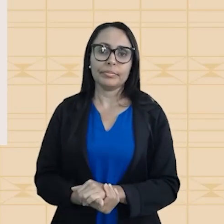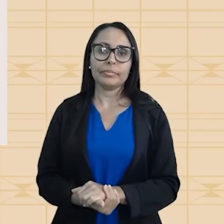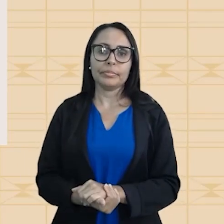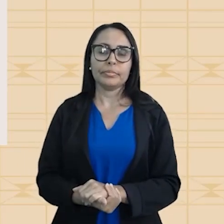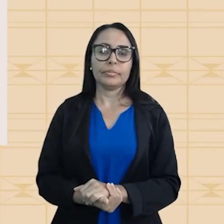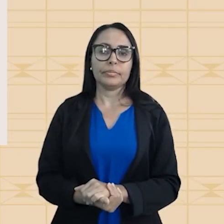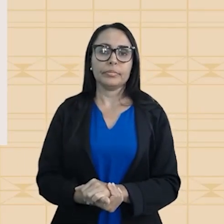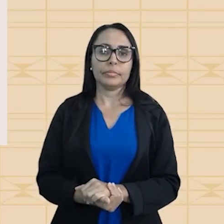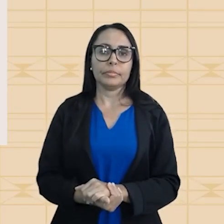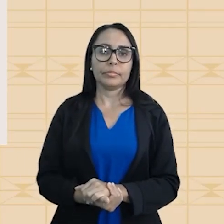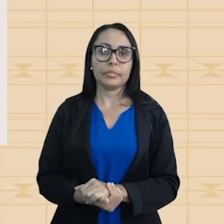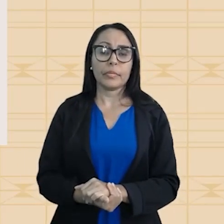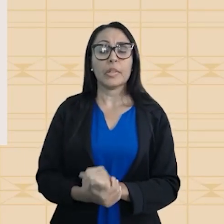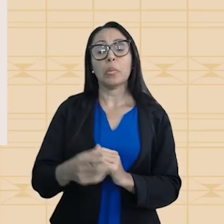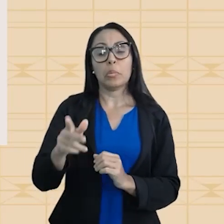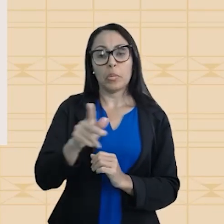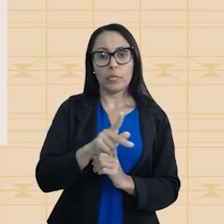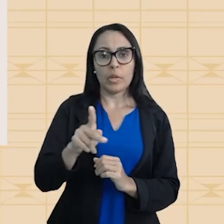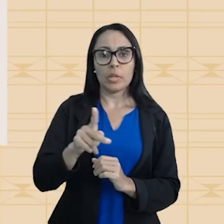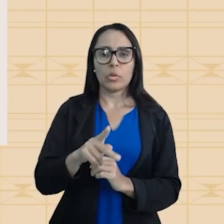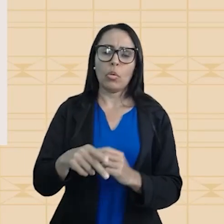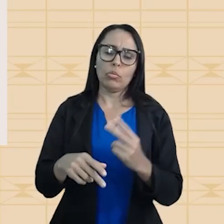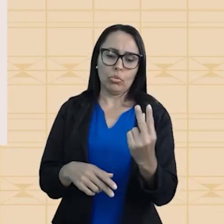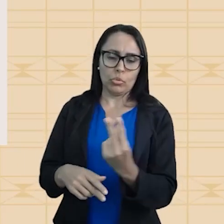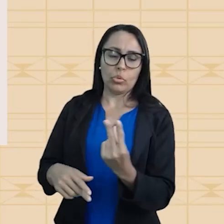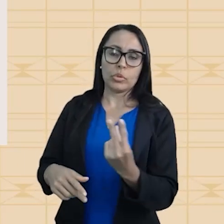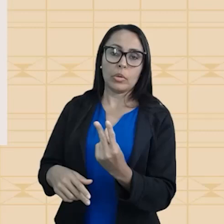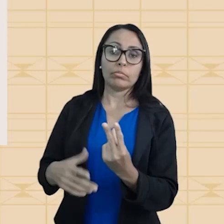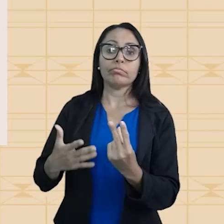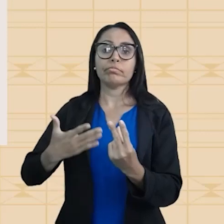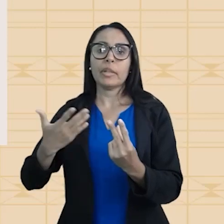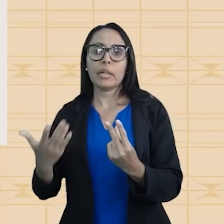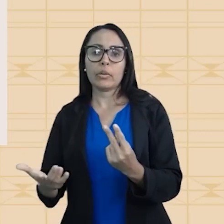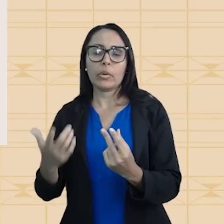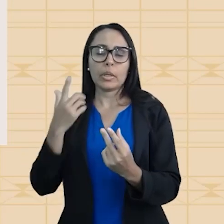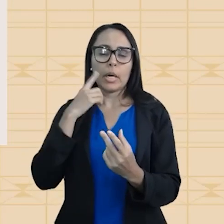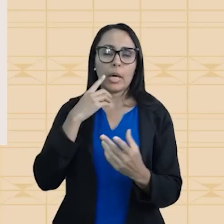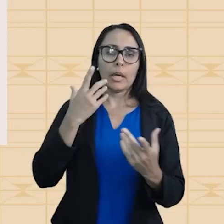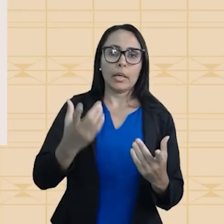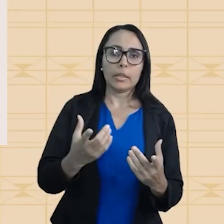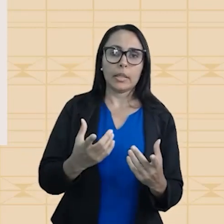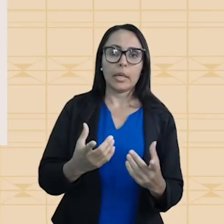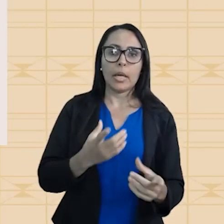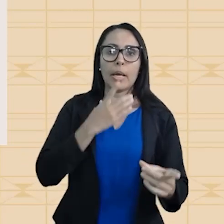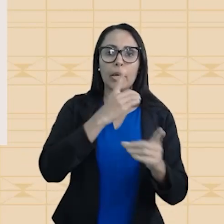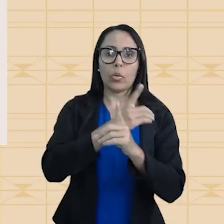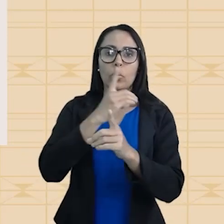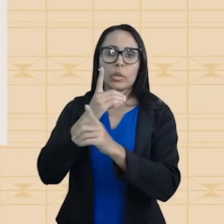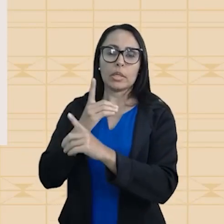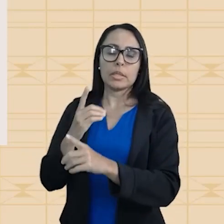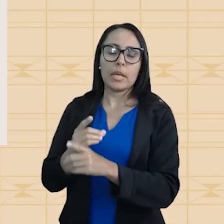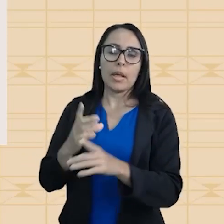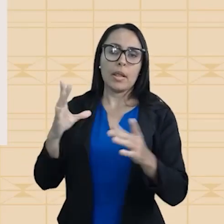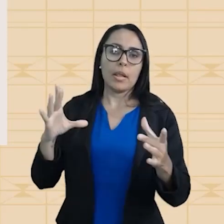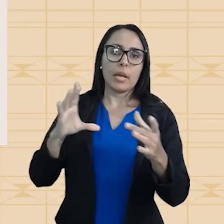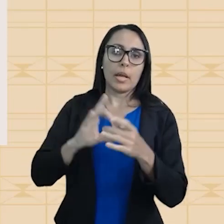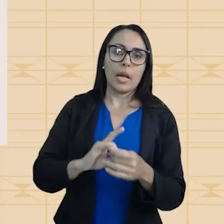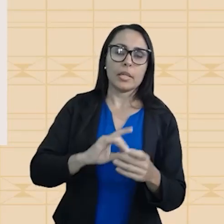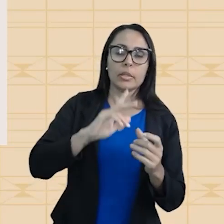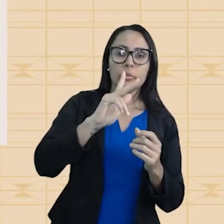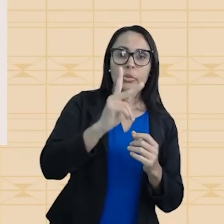hidrogênio. Tá, professor? Ambos são polares. E agora? Identifica-se é ligação de hidrogênio. Como?